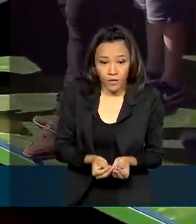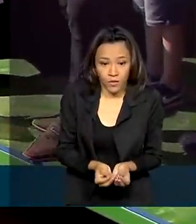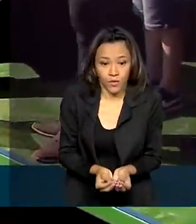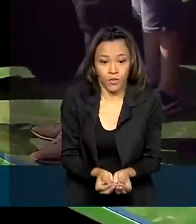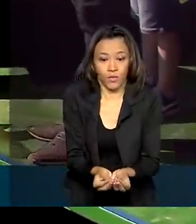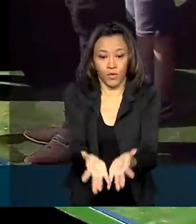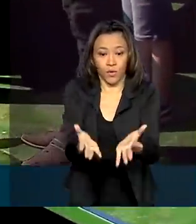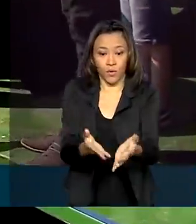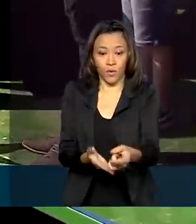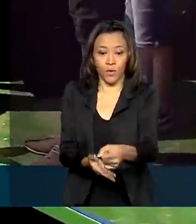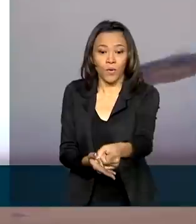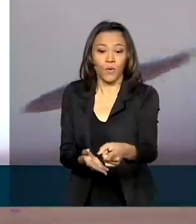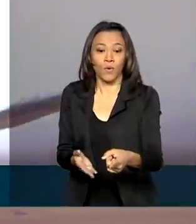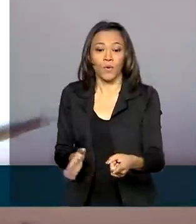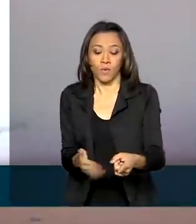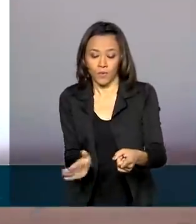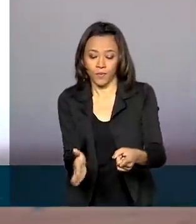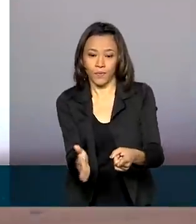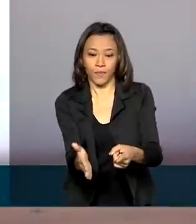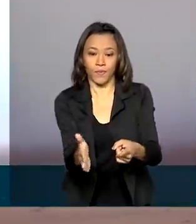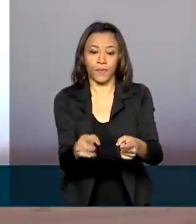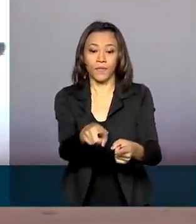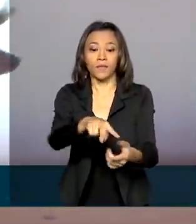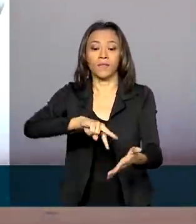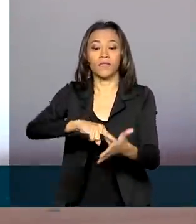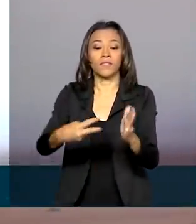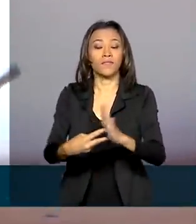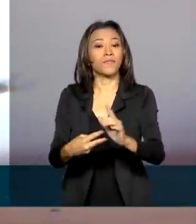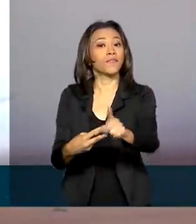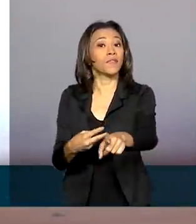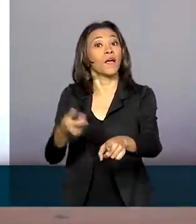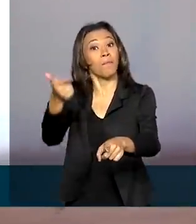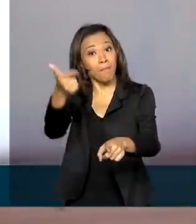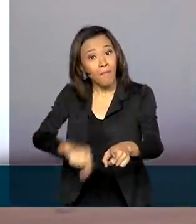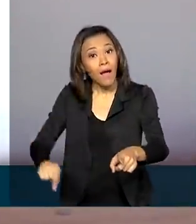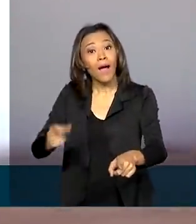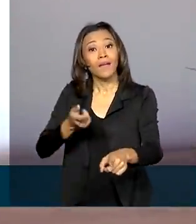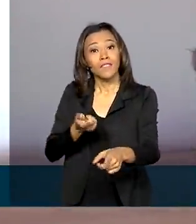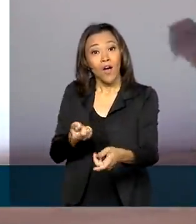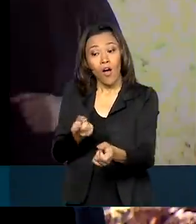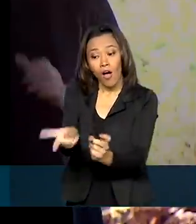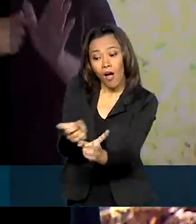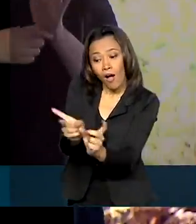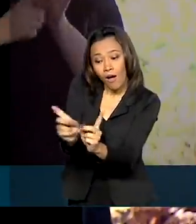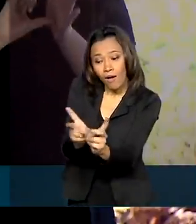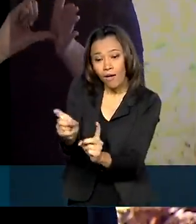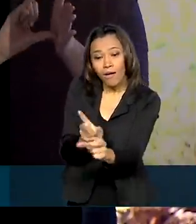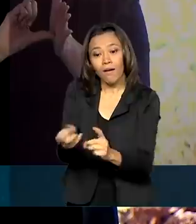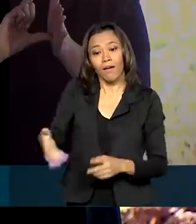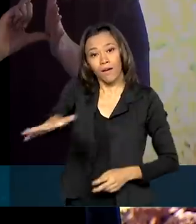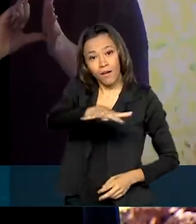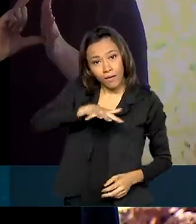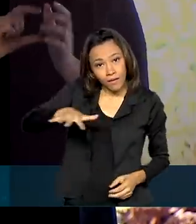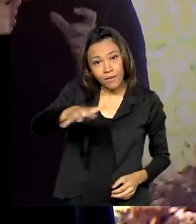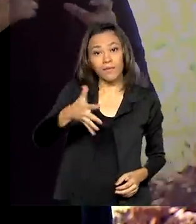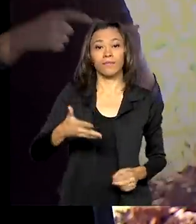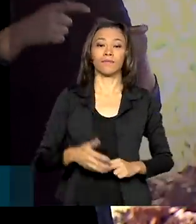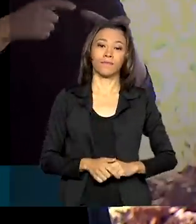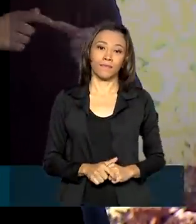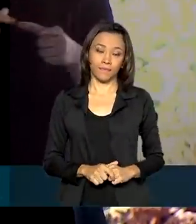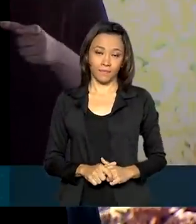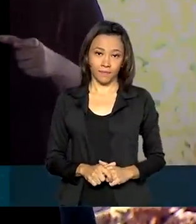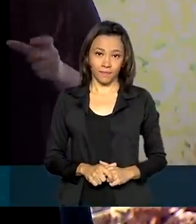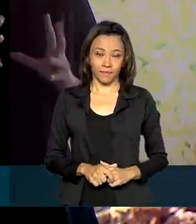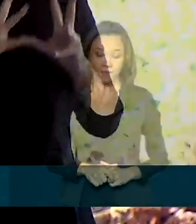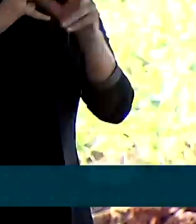área alagada para fazer a barragem, o que pode representar outra fonte de renda para a população local. Em todos os locais onde nós